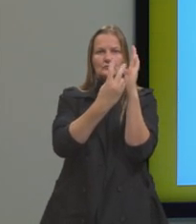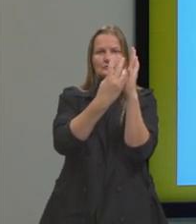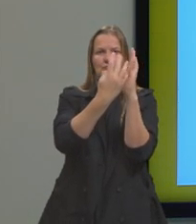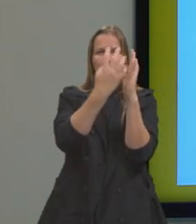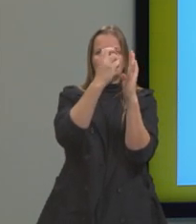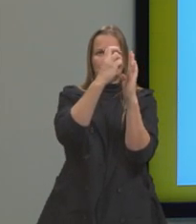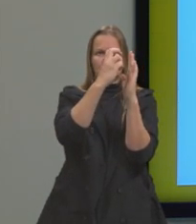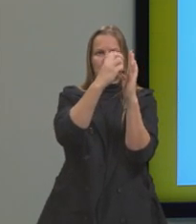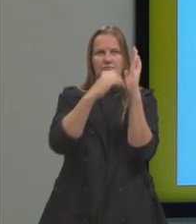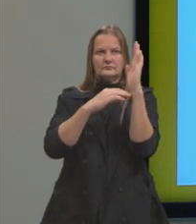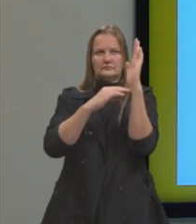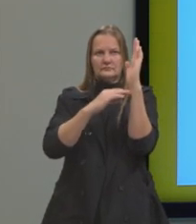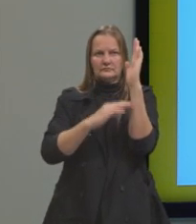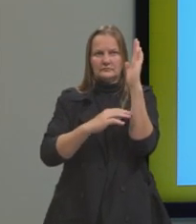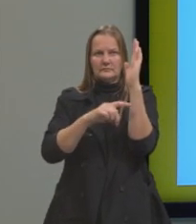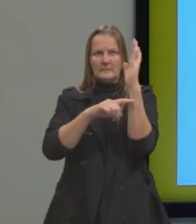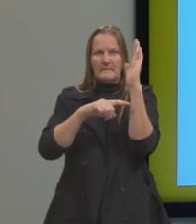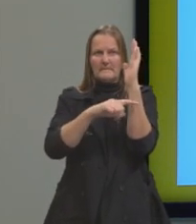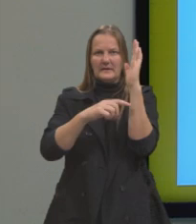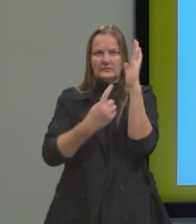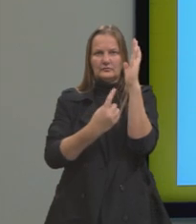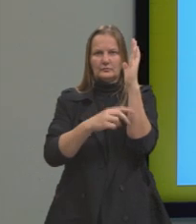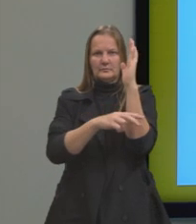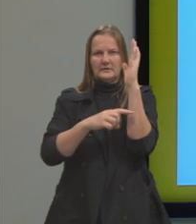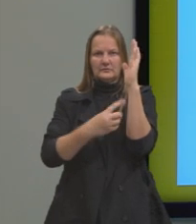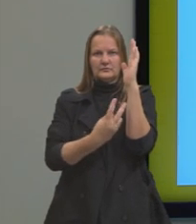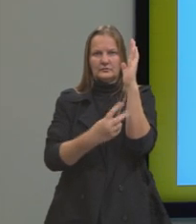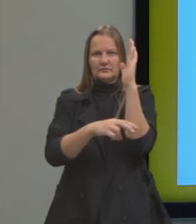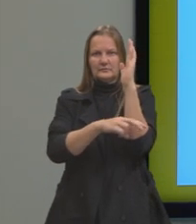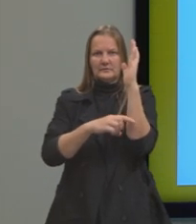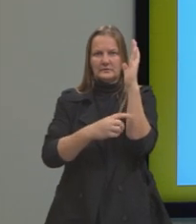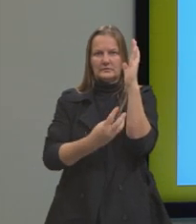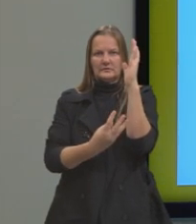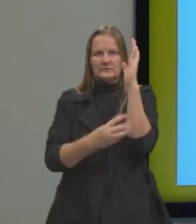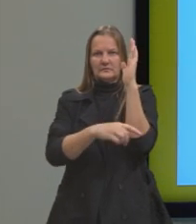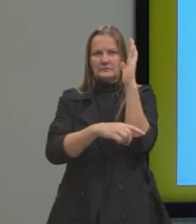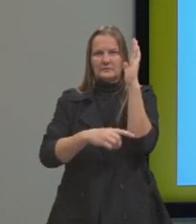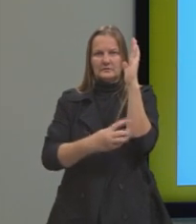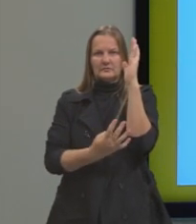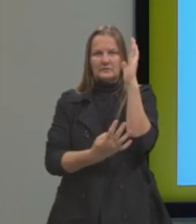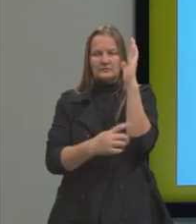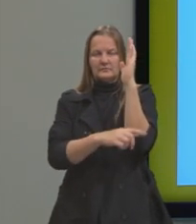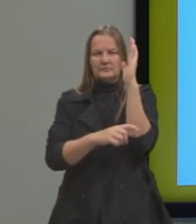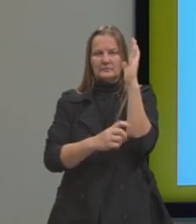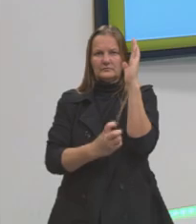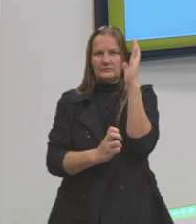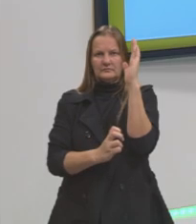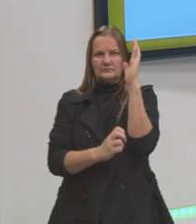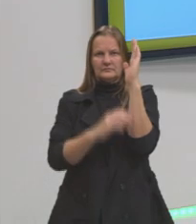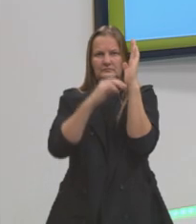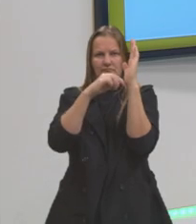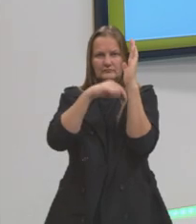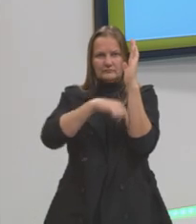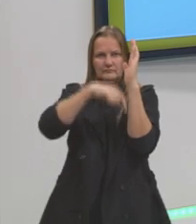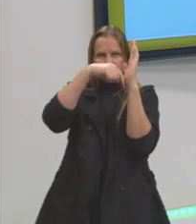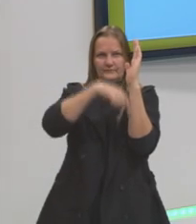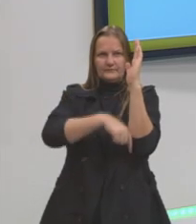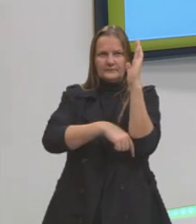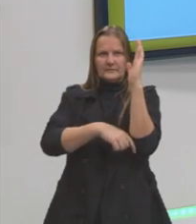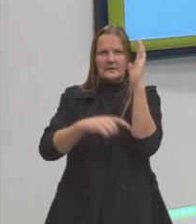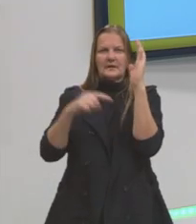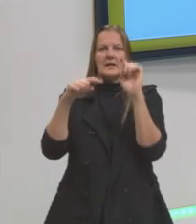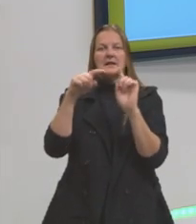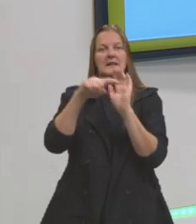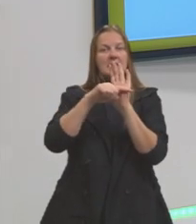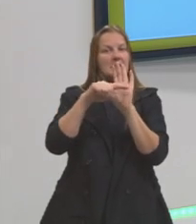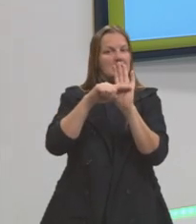quatro e cinco. Abaixo do zero, menos um, menos dois, menos três, menos quatro, e menos cinco. Nota, então, que a construção,